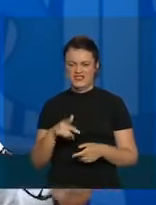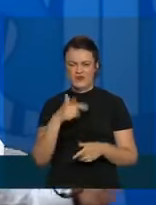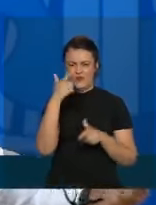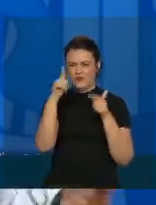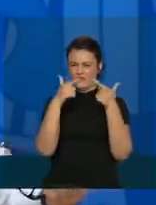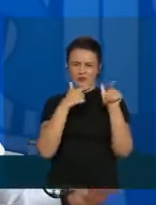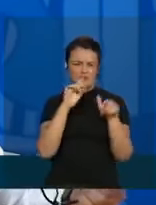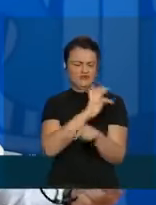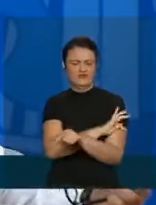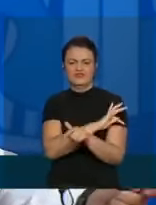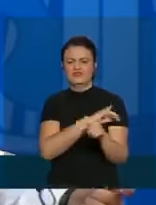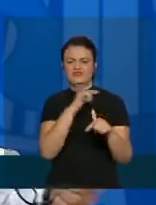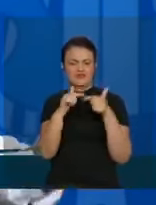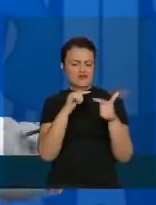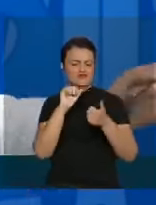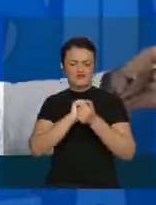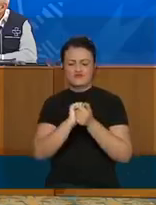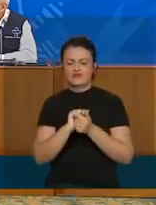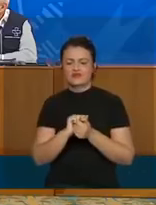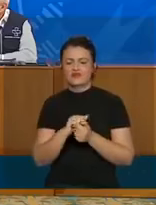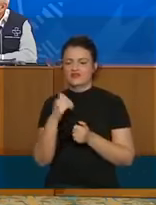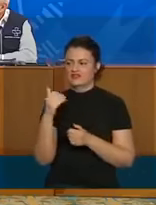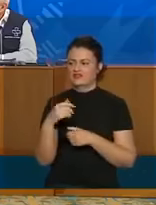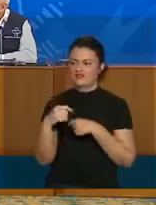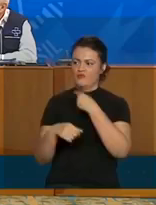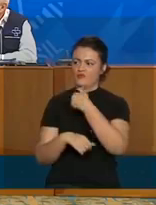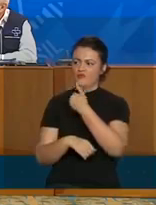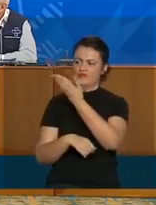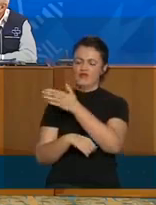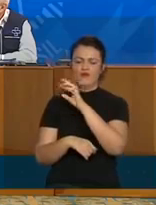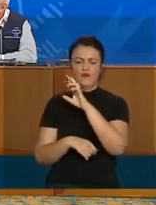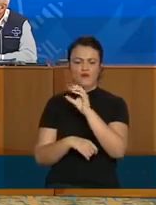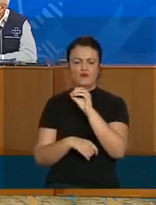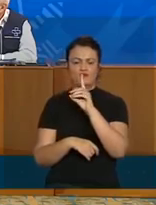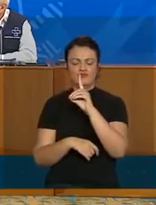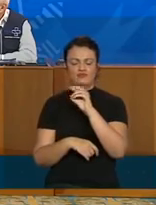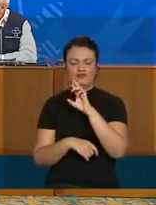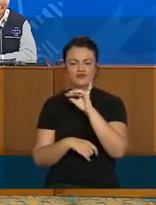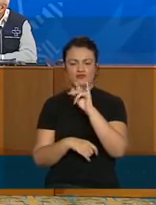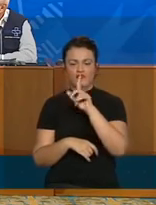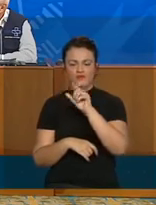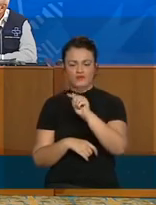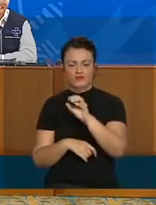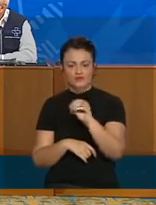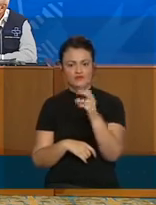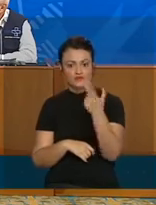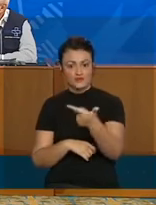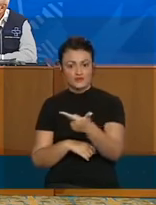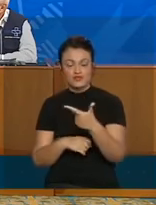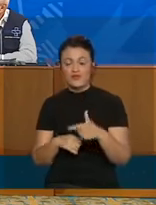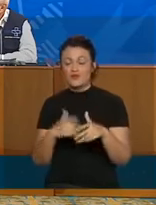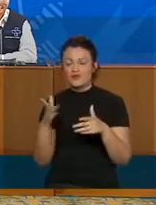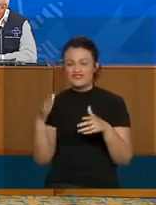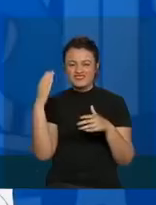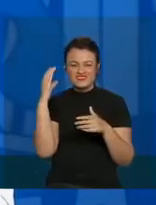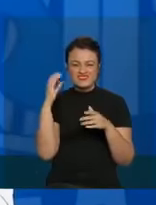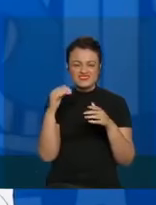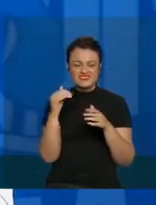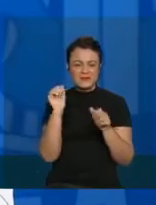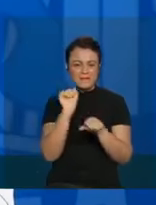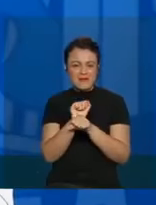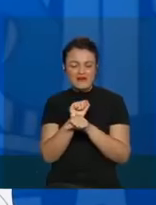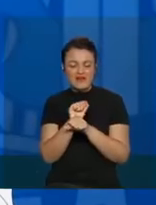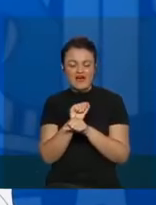de milhares de técnicos que estão atrás dele, aqueles dois Rodrigos que estão ali, quando a gente sai um pouco, alguém